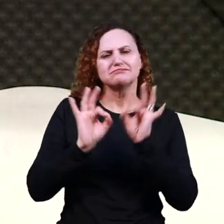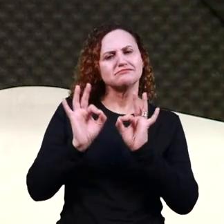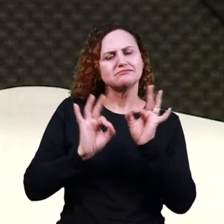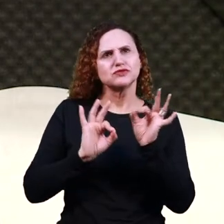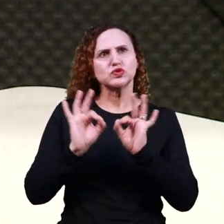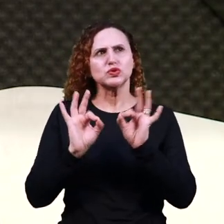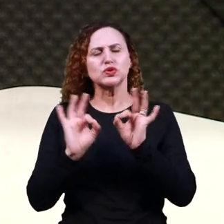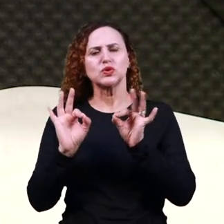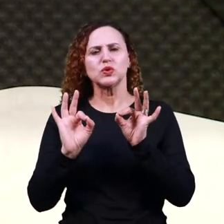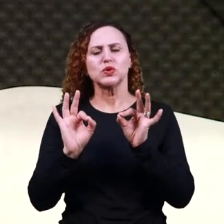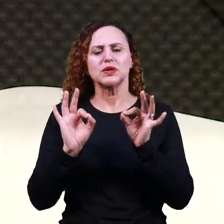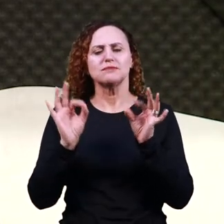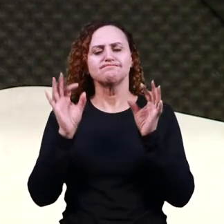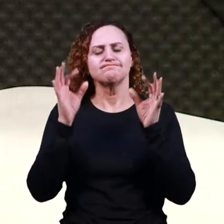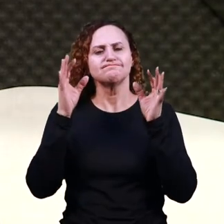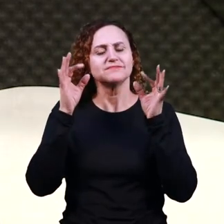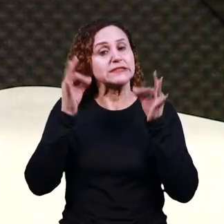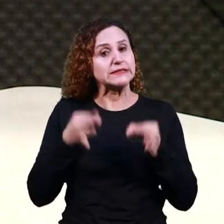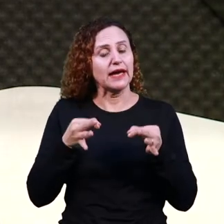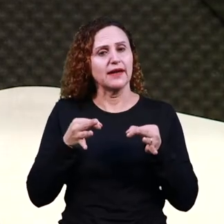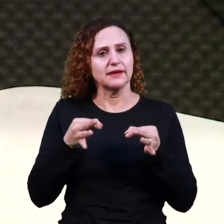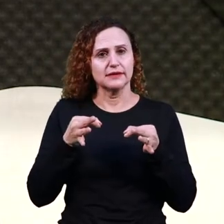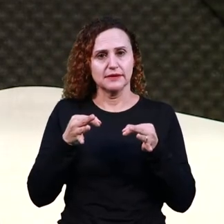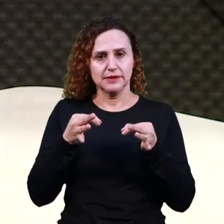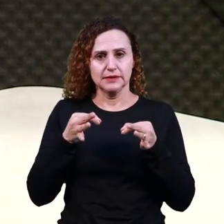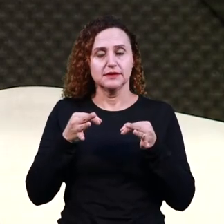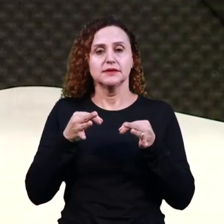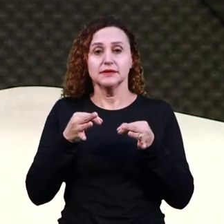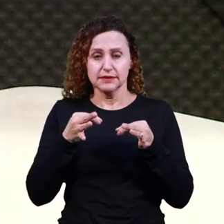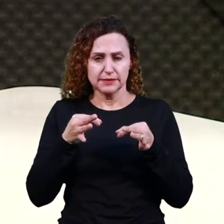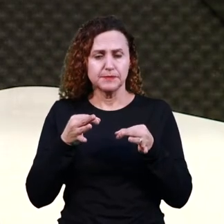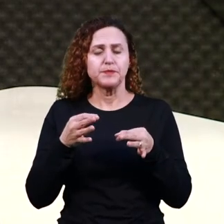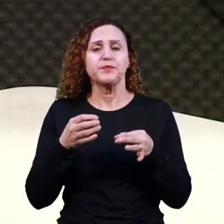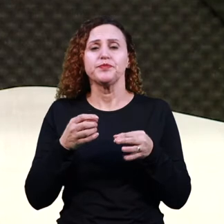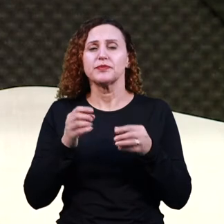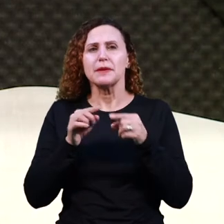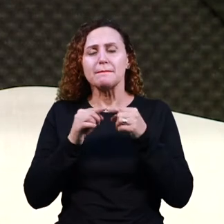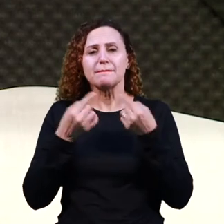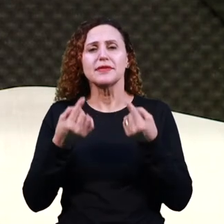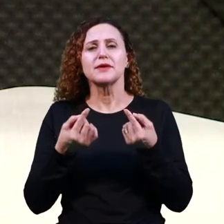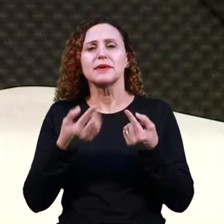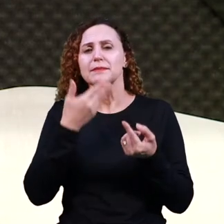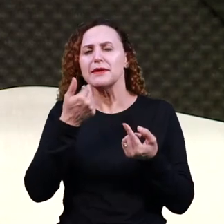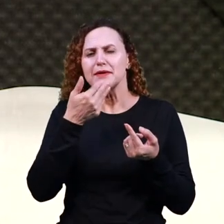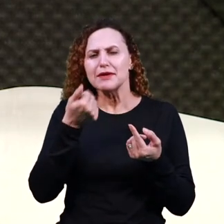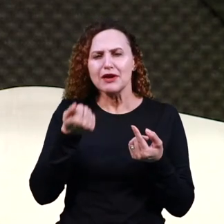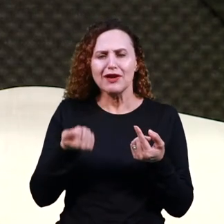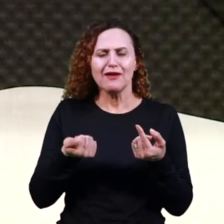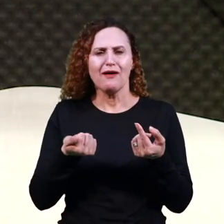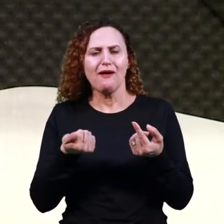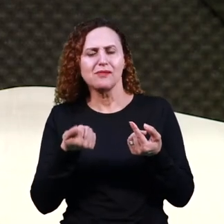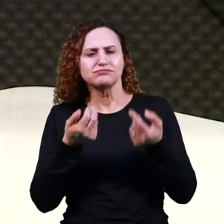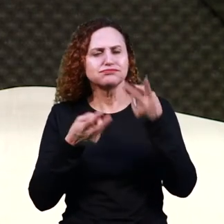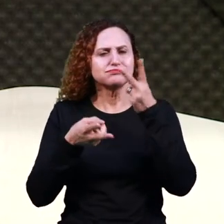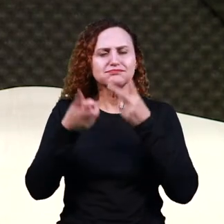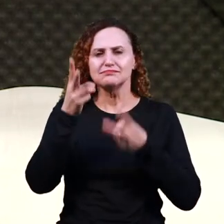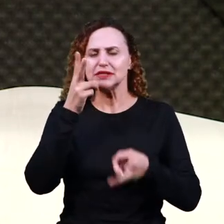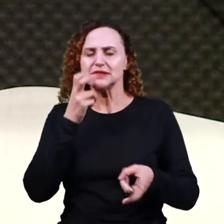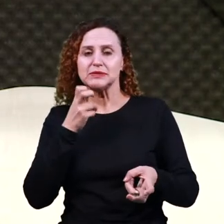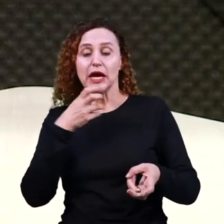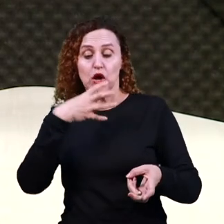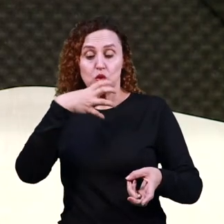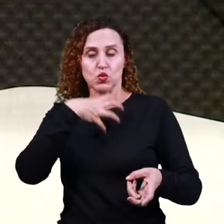não tem uma divisão definida. Para facilitar a leitura, a divisão é feita com uma forma